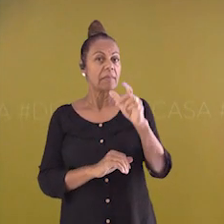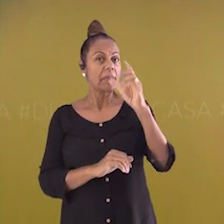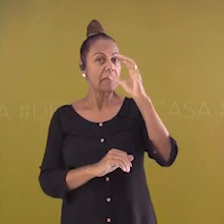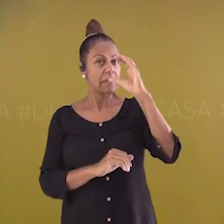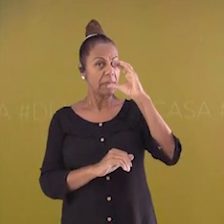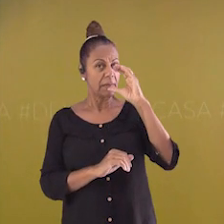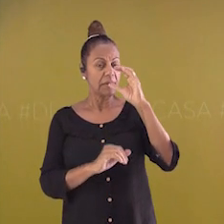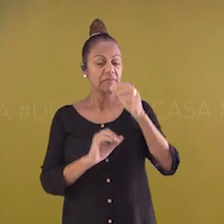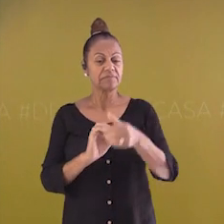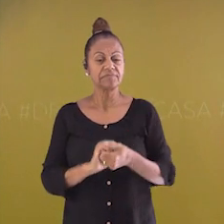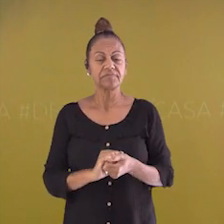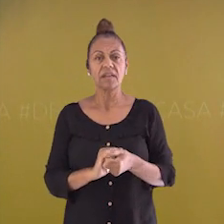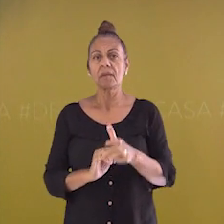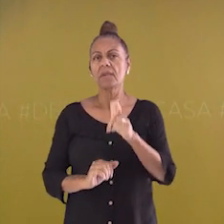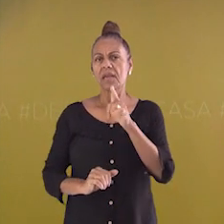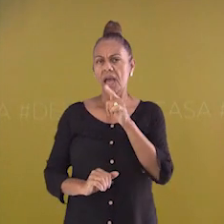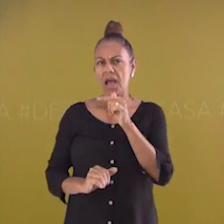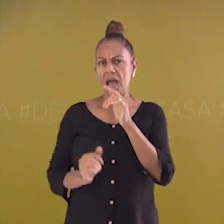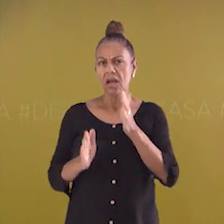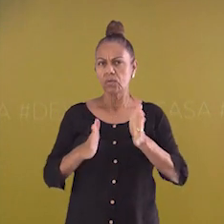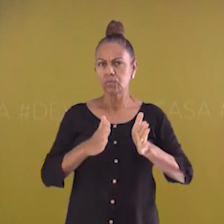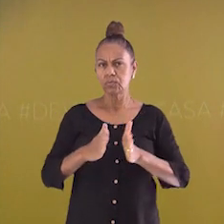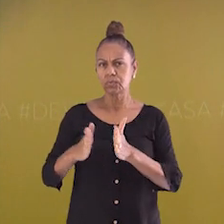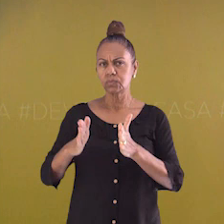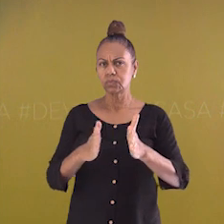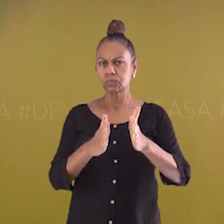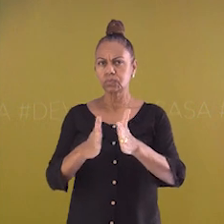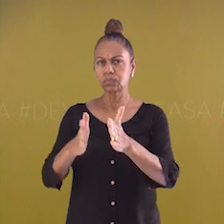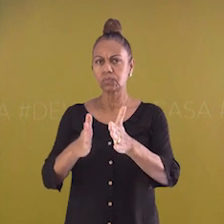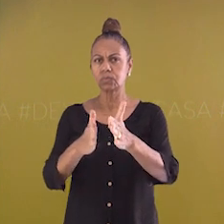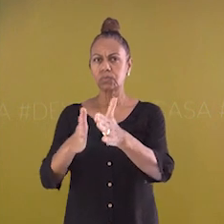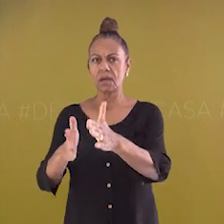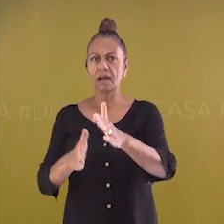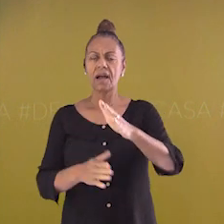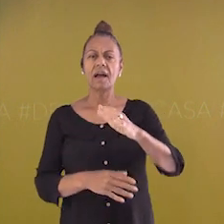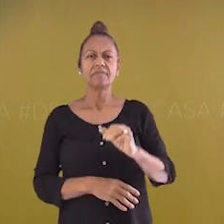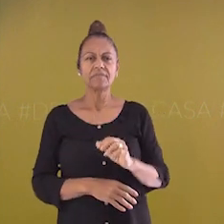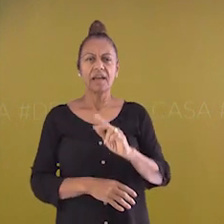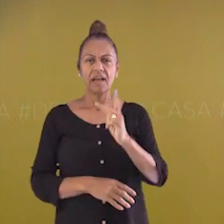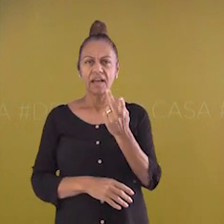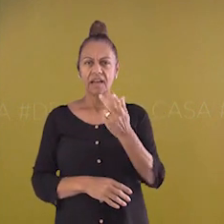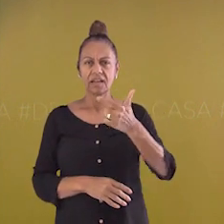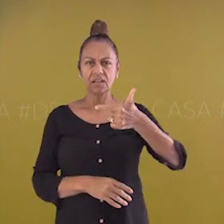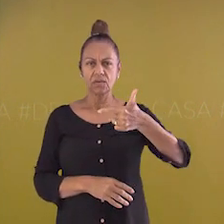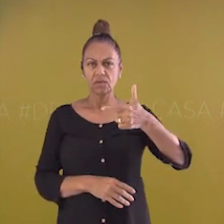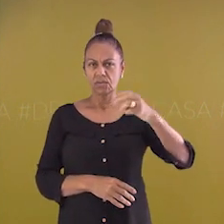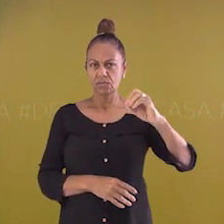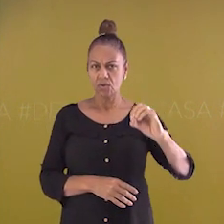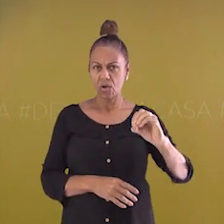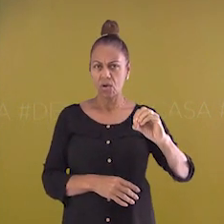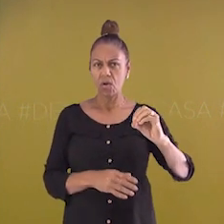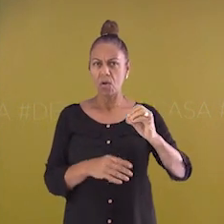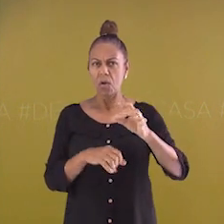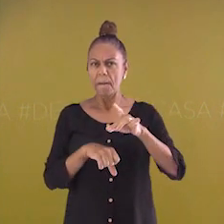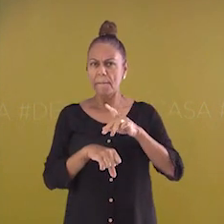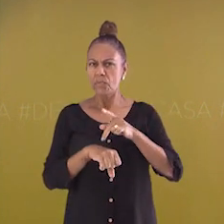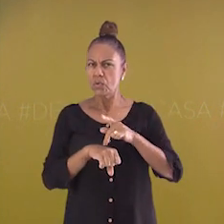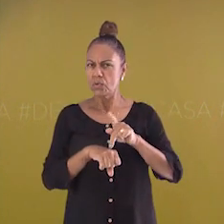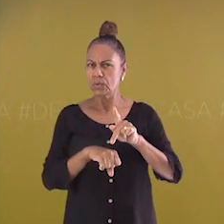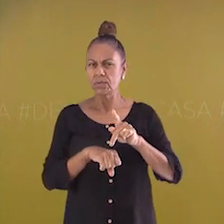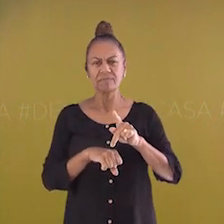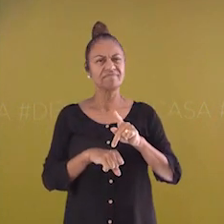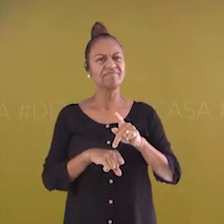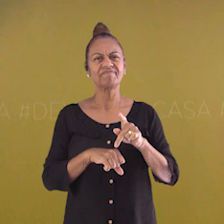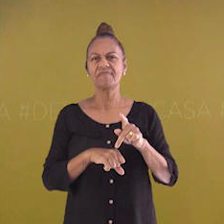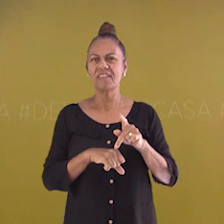a água dos rios. Ela não é feita apenas por H2O puro, como a água destilada. Ela